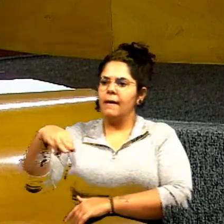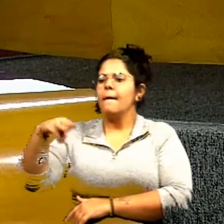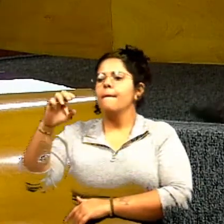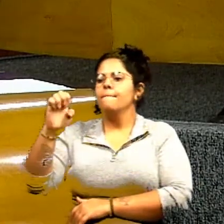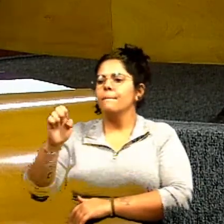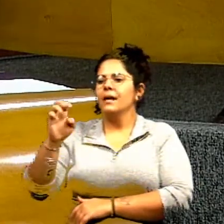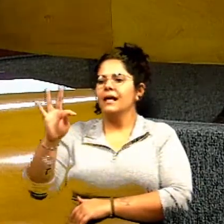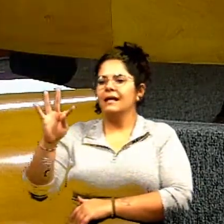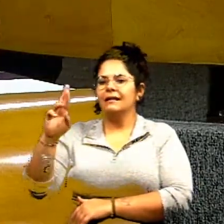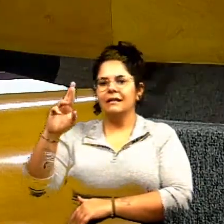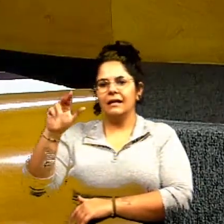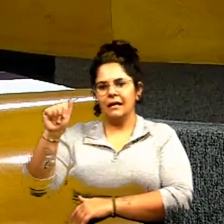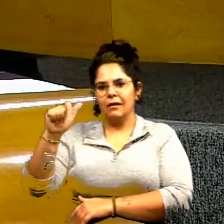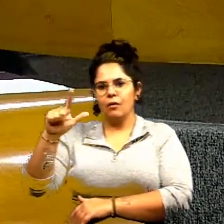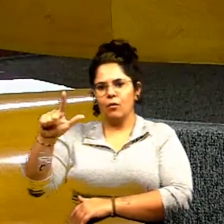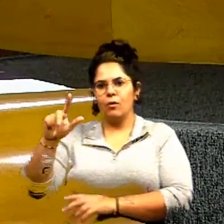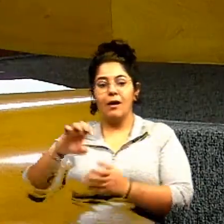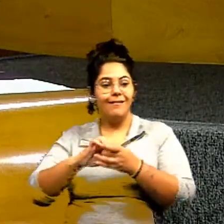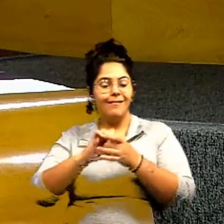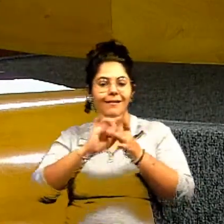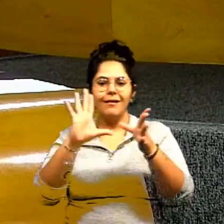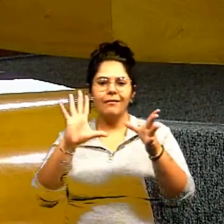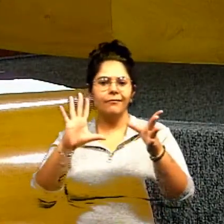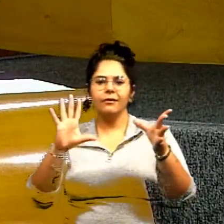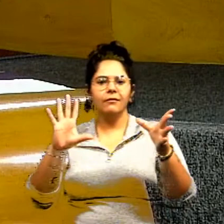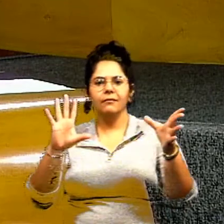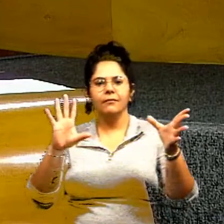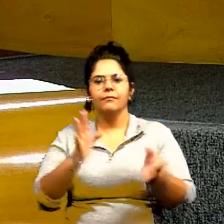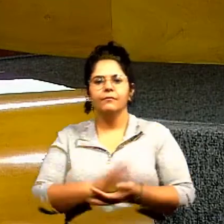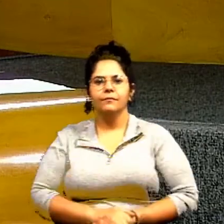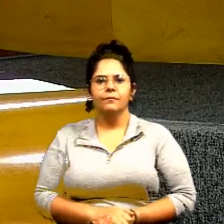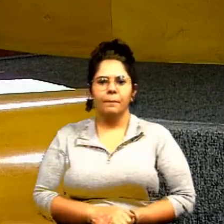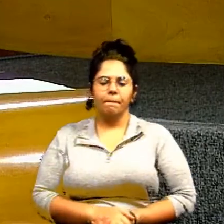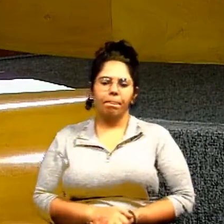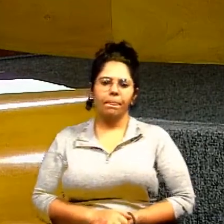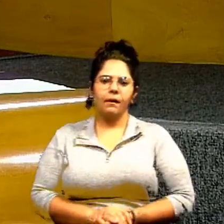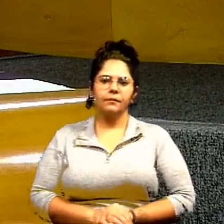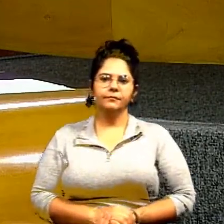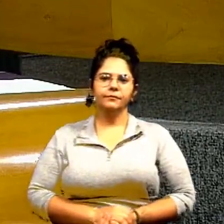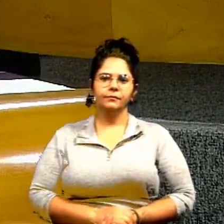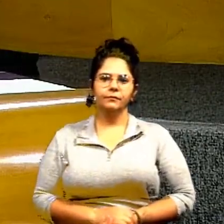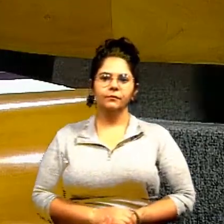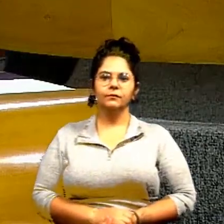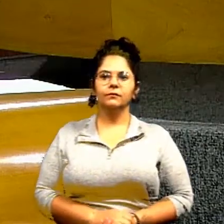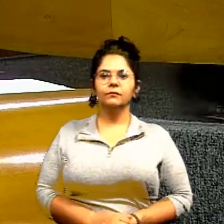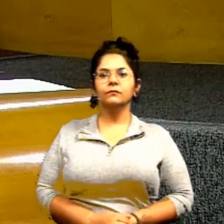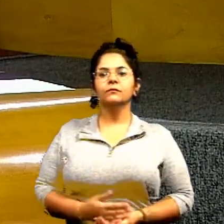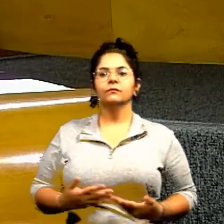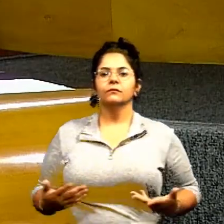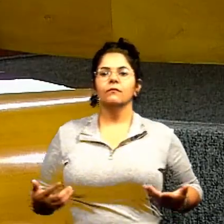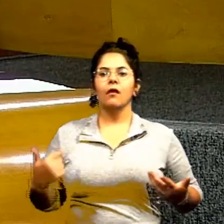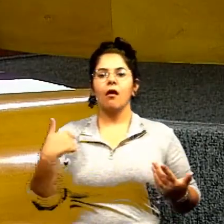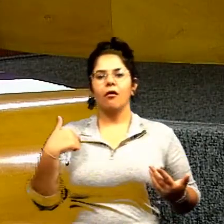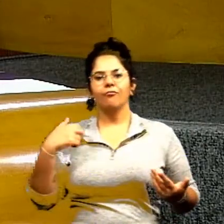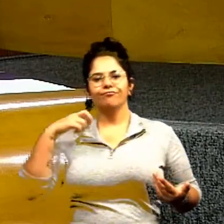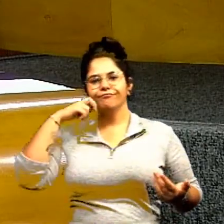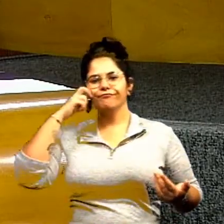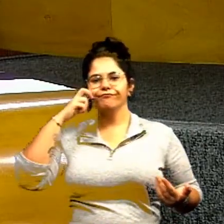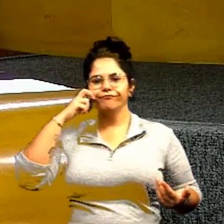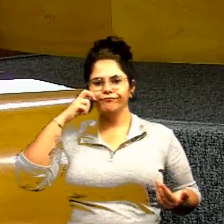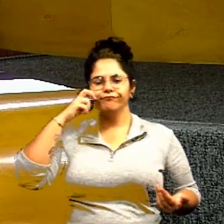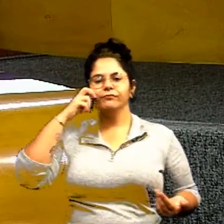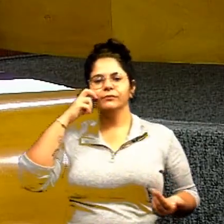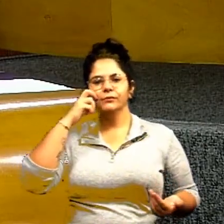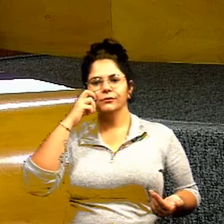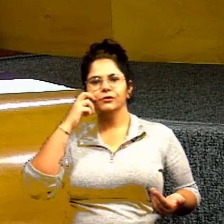sua meta. Não é porque ele é dono do Moreirinha que pode fazer o que quer nessa cidade. Portanto, eu me envergonho muito